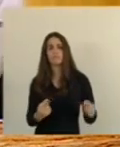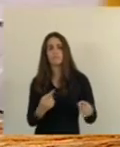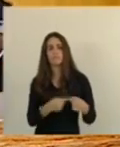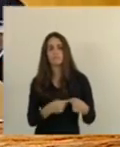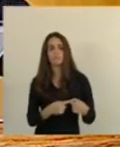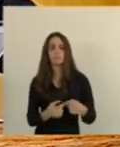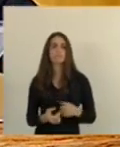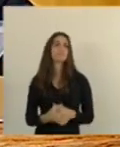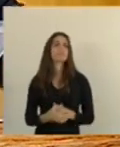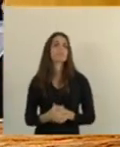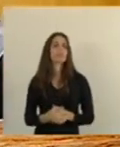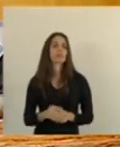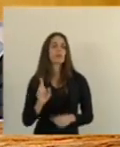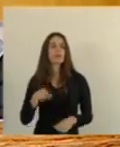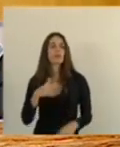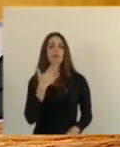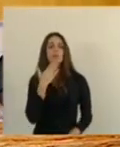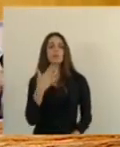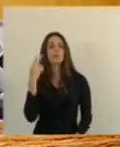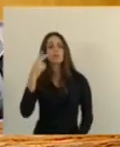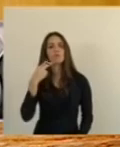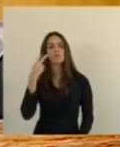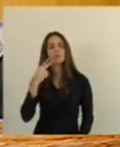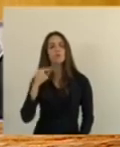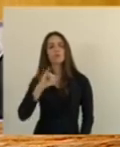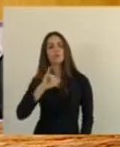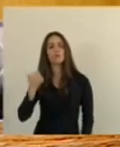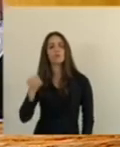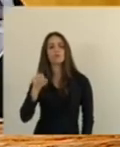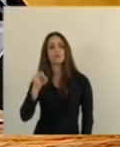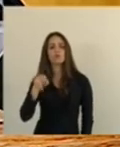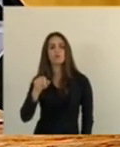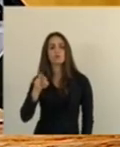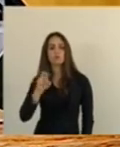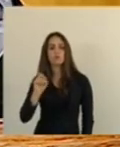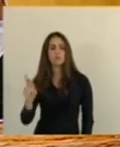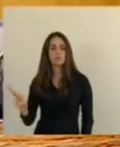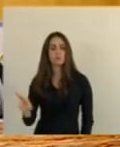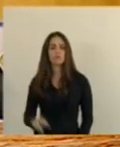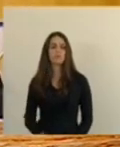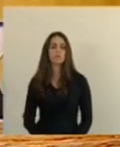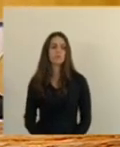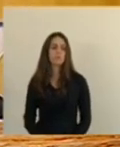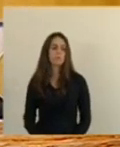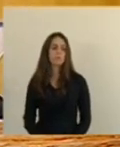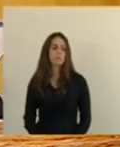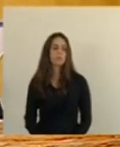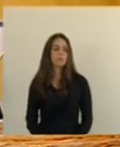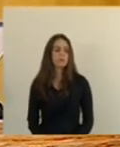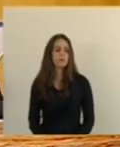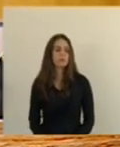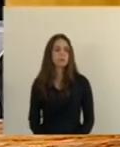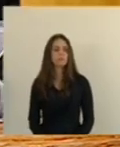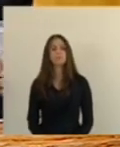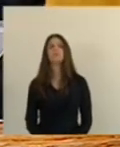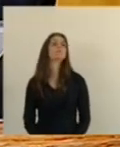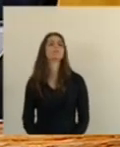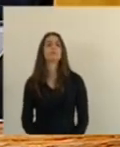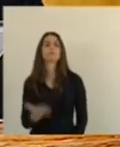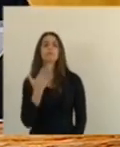uma reivindicação do vereador Juninho Buguiu. Também indicação parlamentar, a